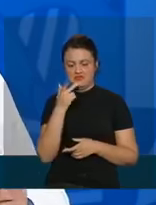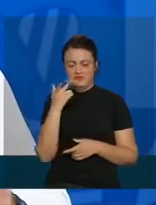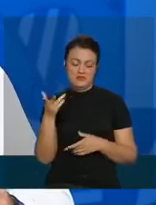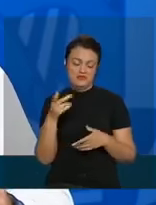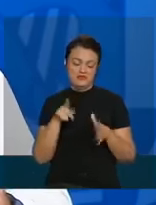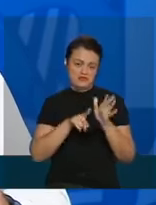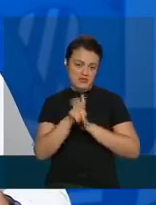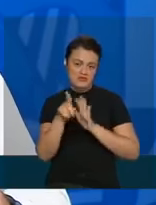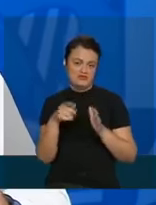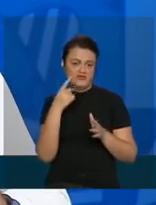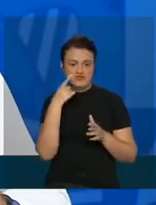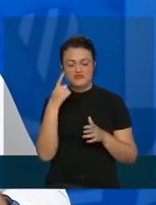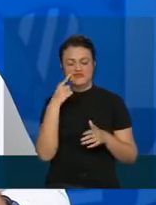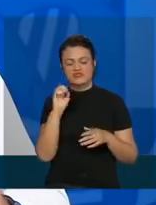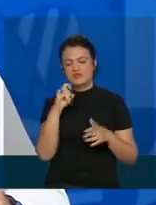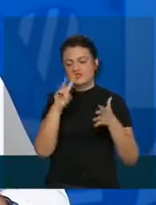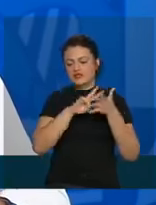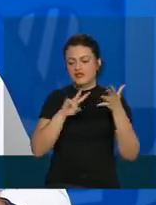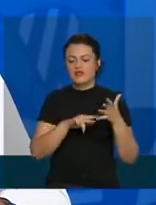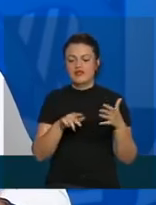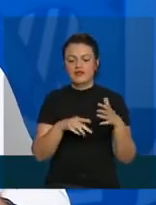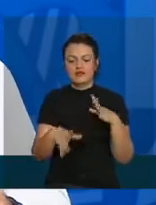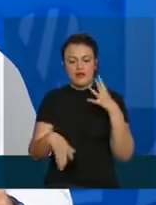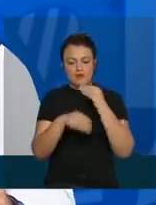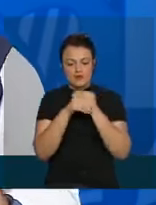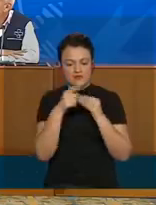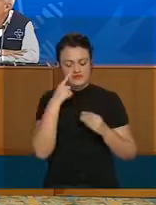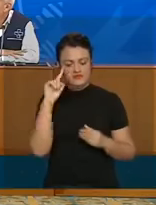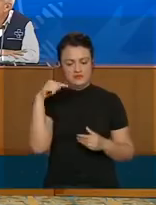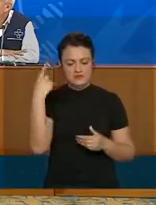alguma que a gente precise ler aqui para complementar.